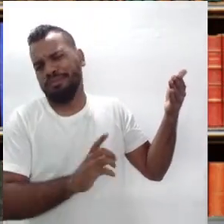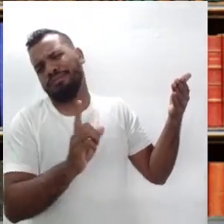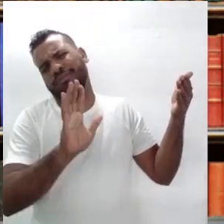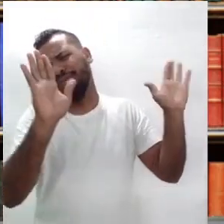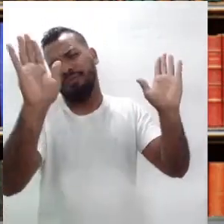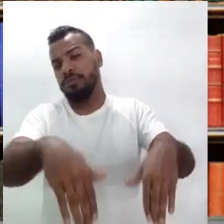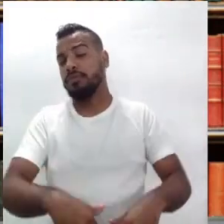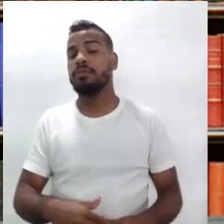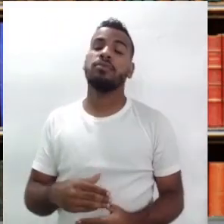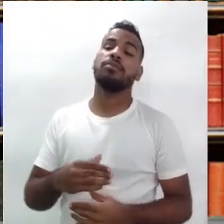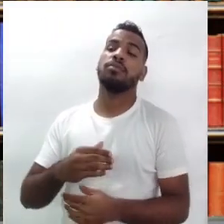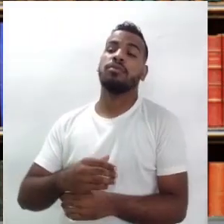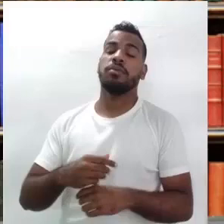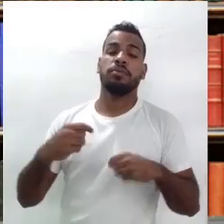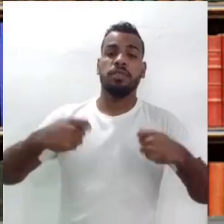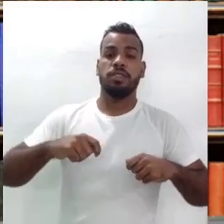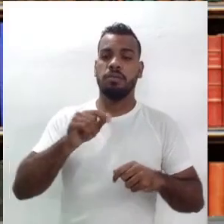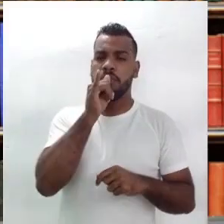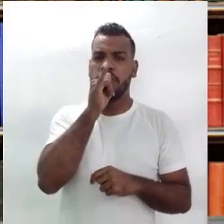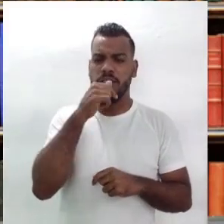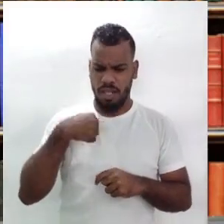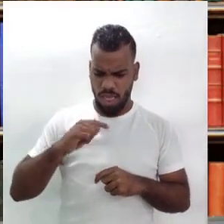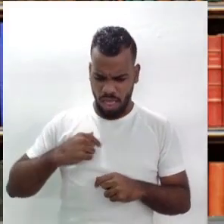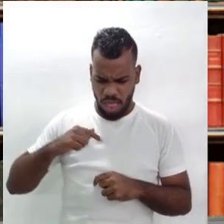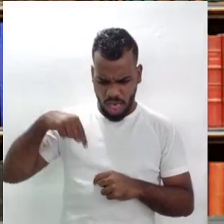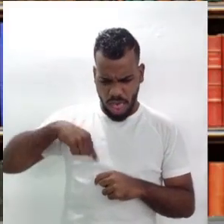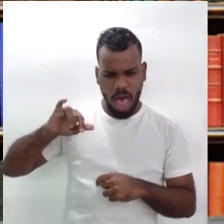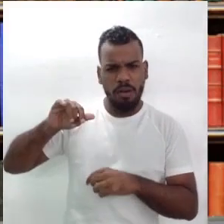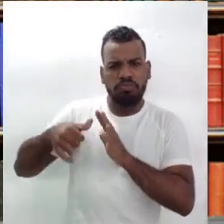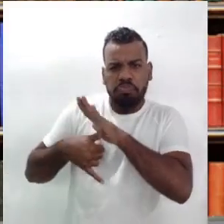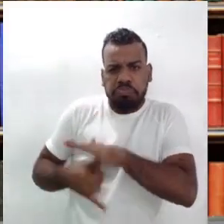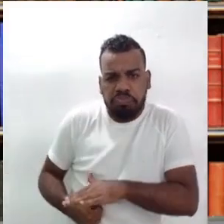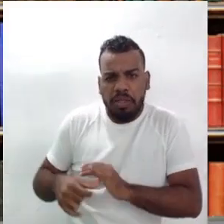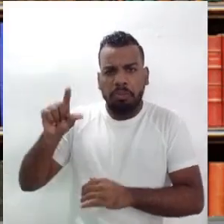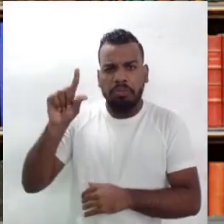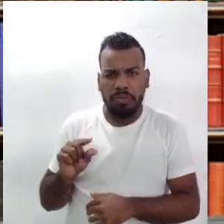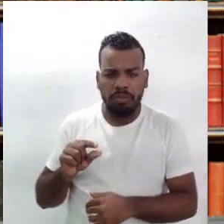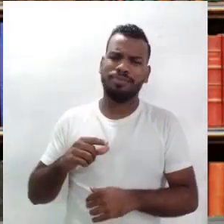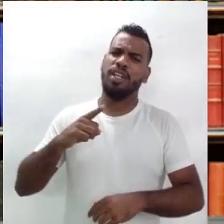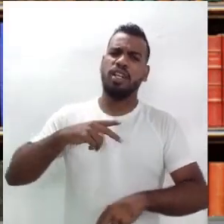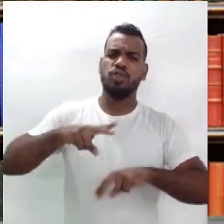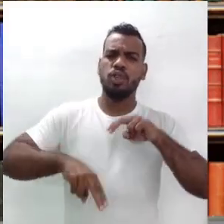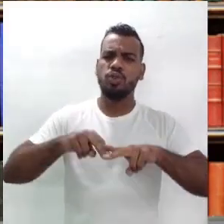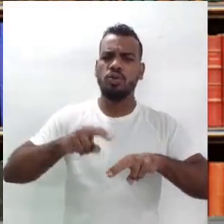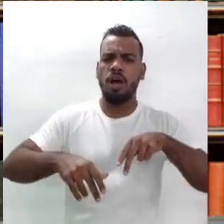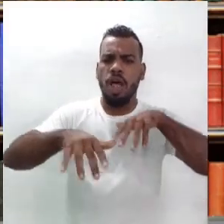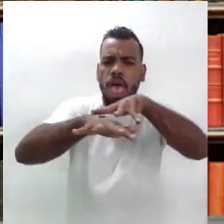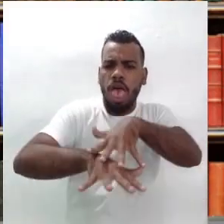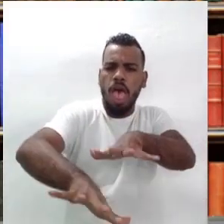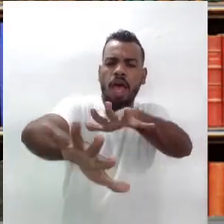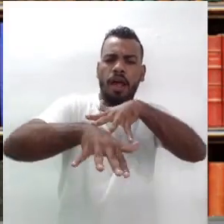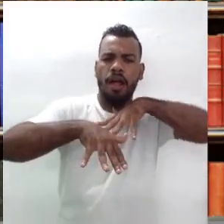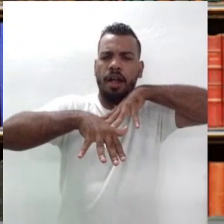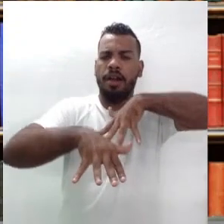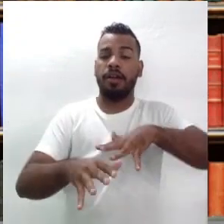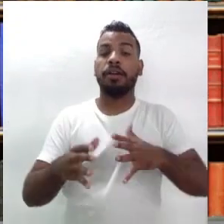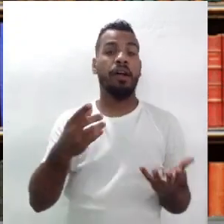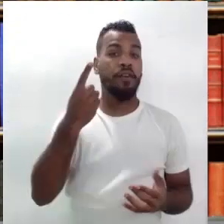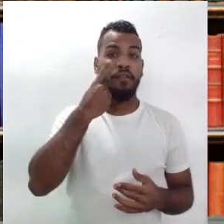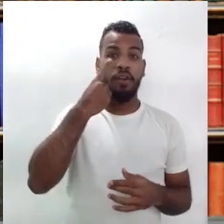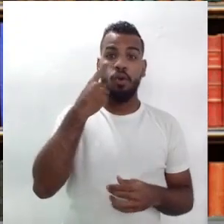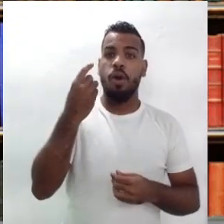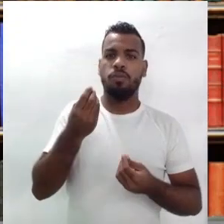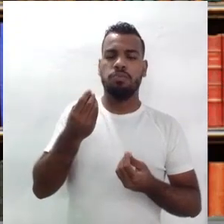eu posso dizer? É diminuído, porque a nossa cultura é tão grande, mostrando São João, uma quadrilha, veja que é o que a Ariane se propõe a